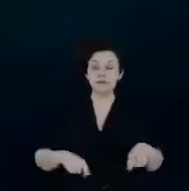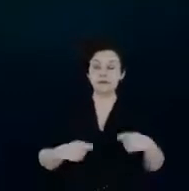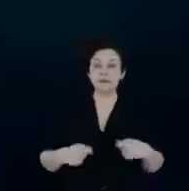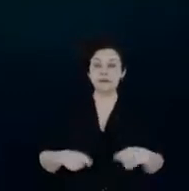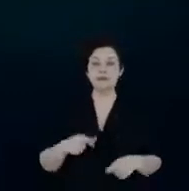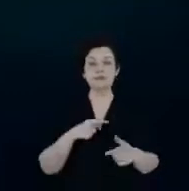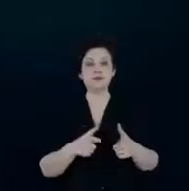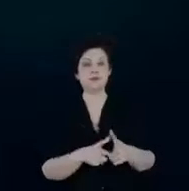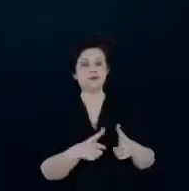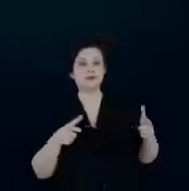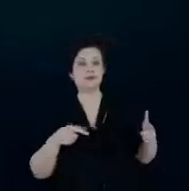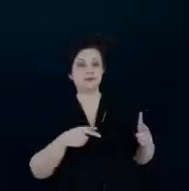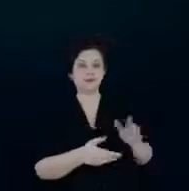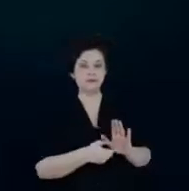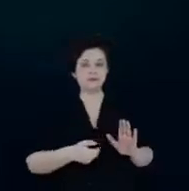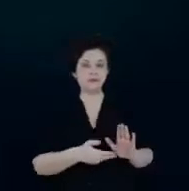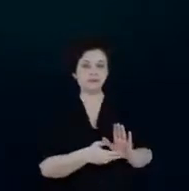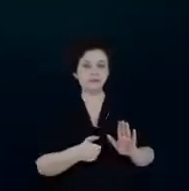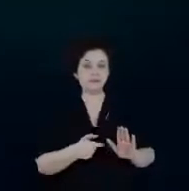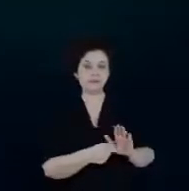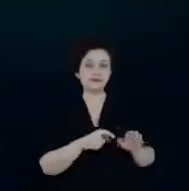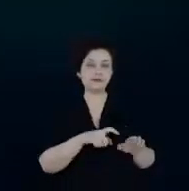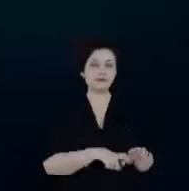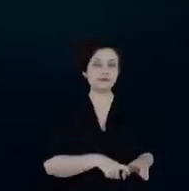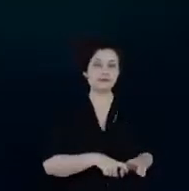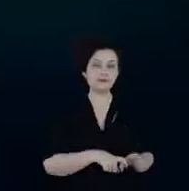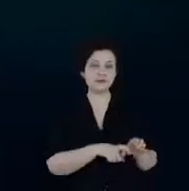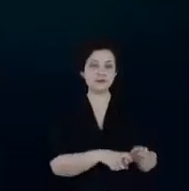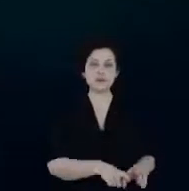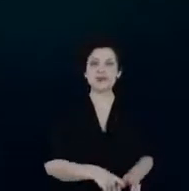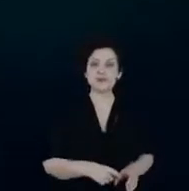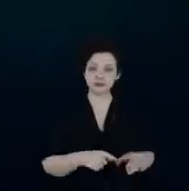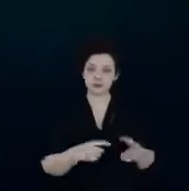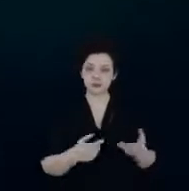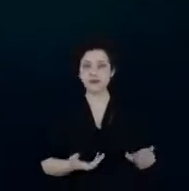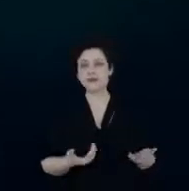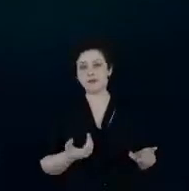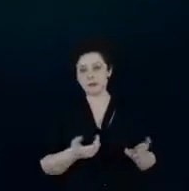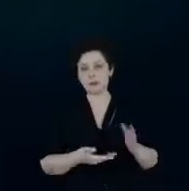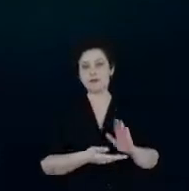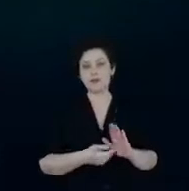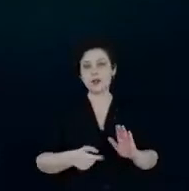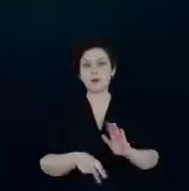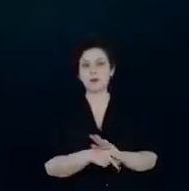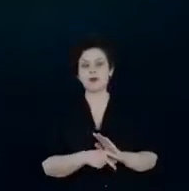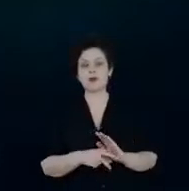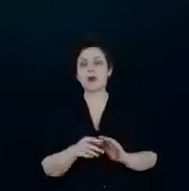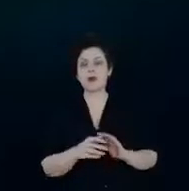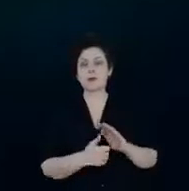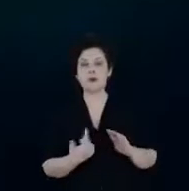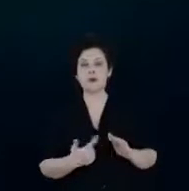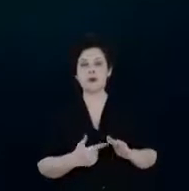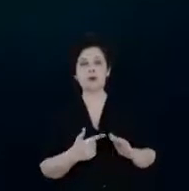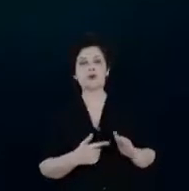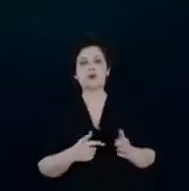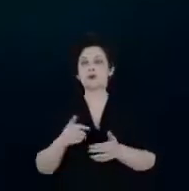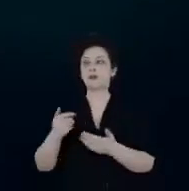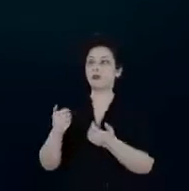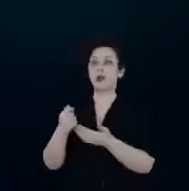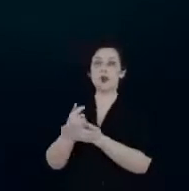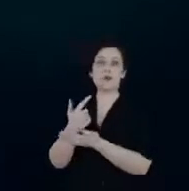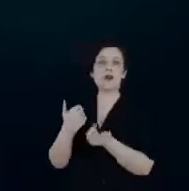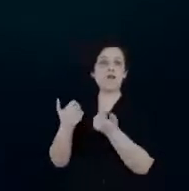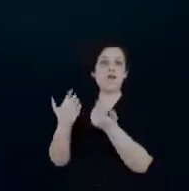aumentar isso para tirar uma dependência da nossa de importar produtos de tecnologia